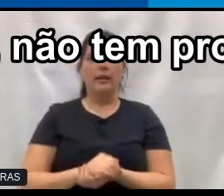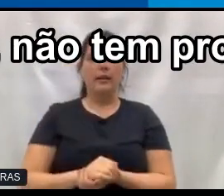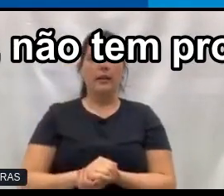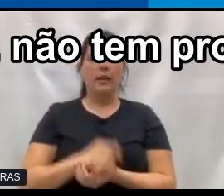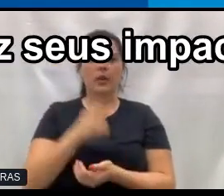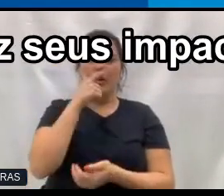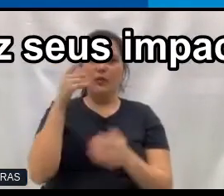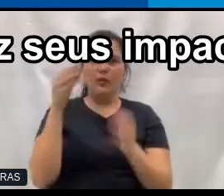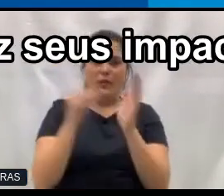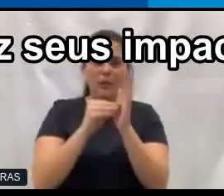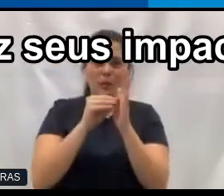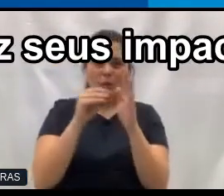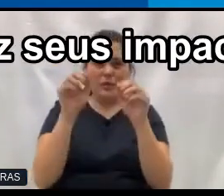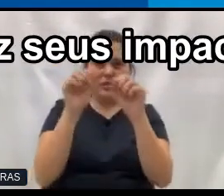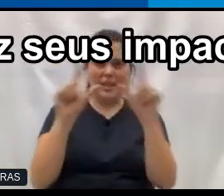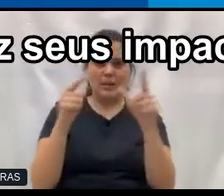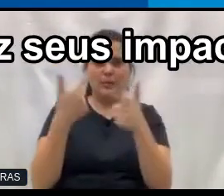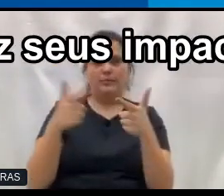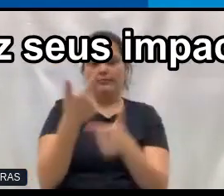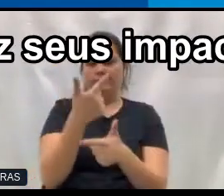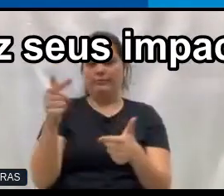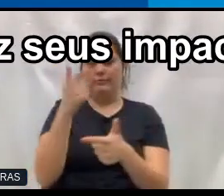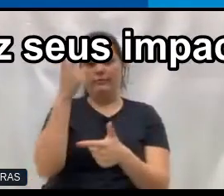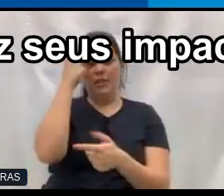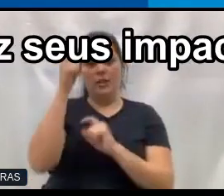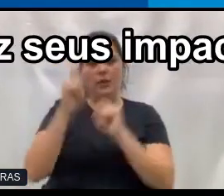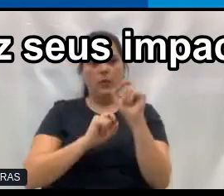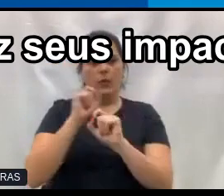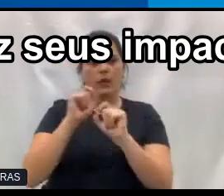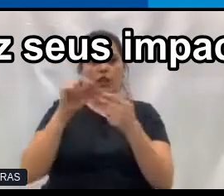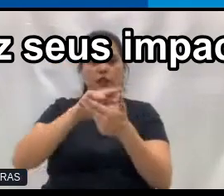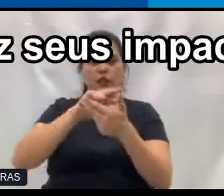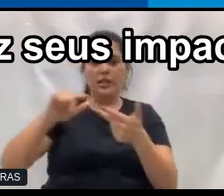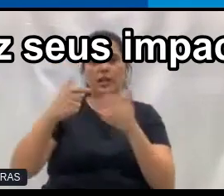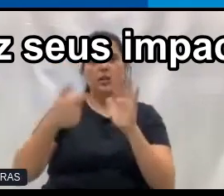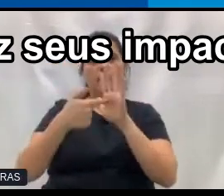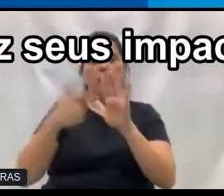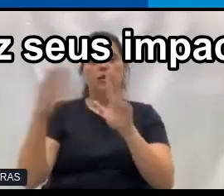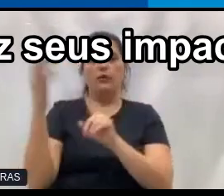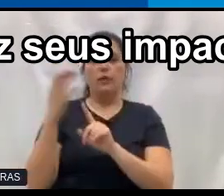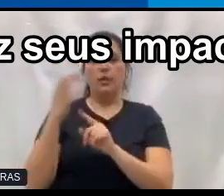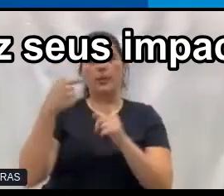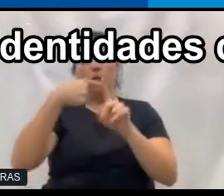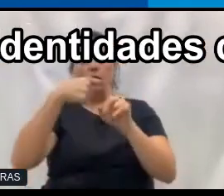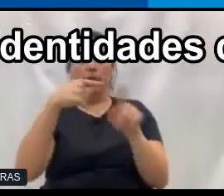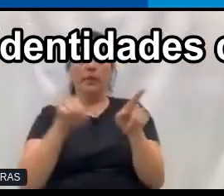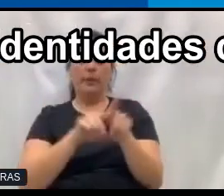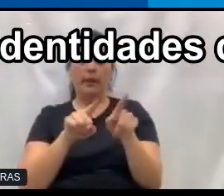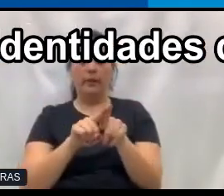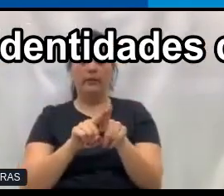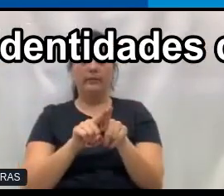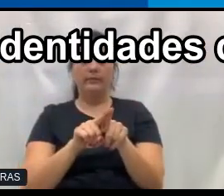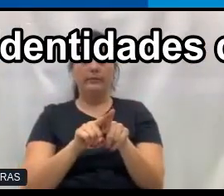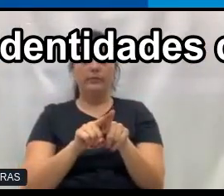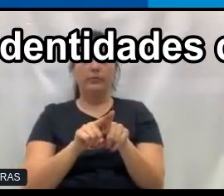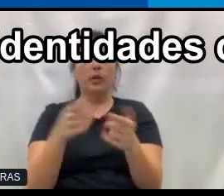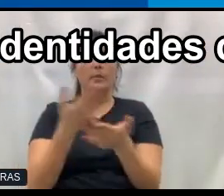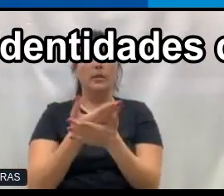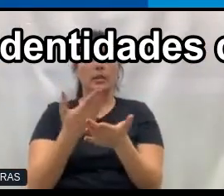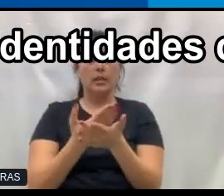slide, não tem problema, é considerar que a diversidade traz seus impactos positivos. um estudo